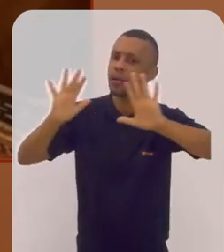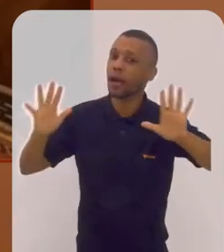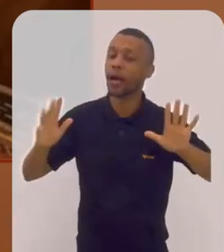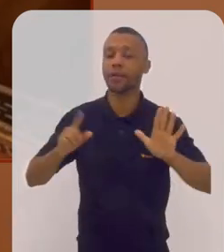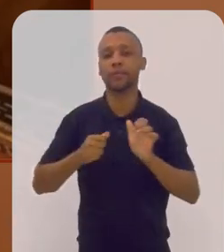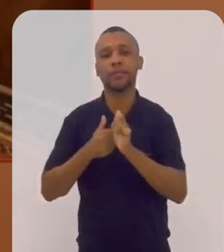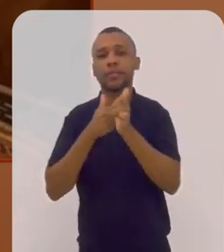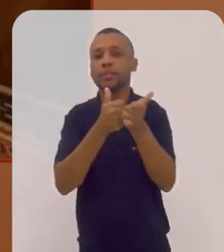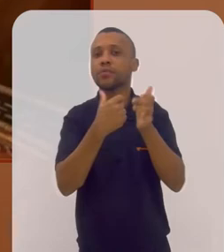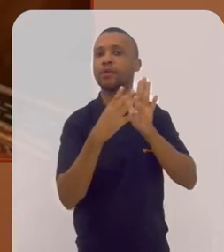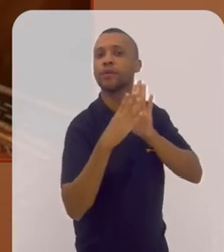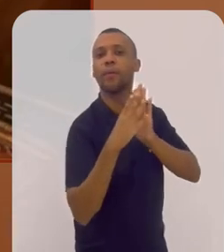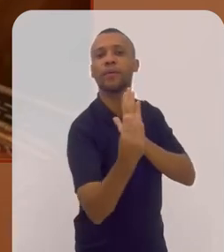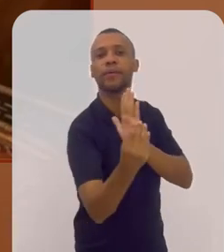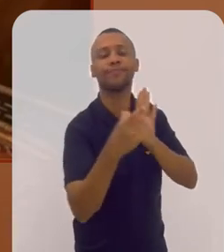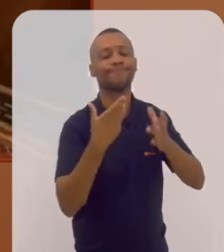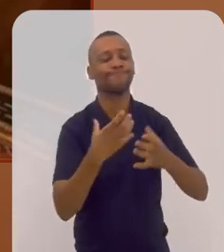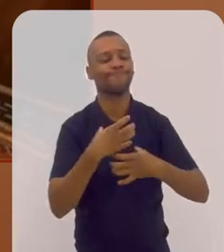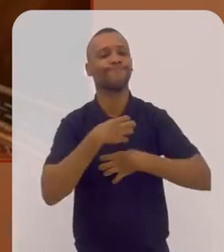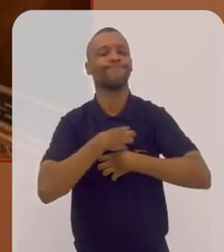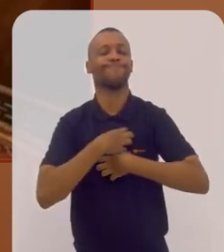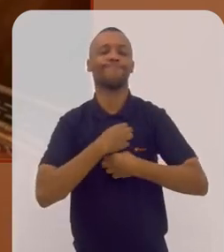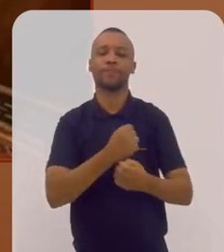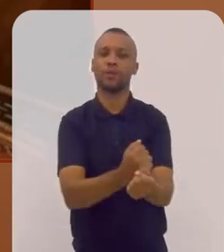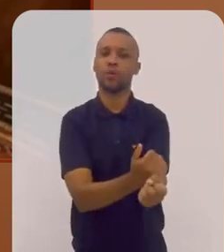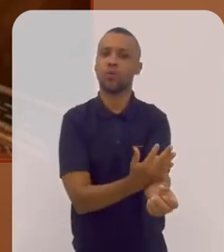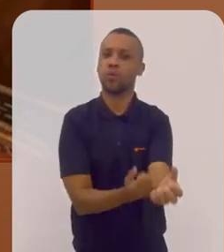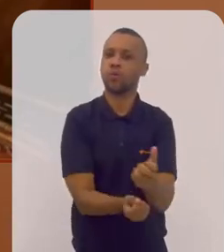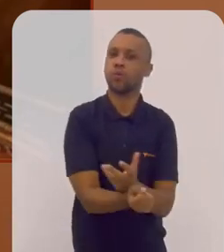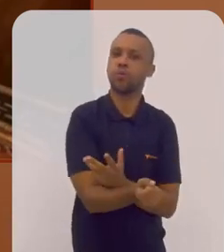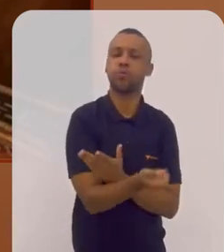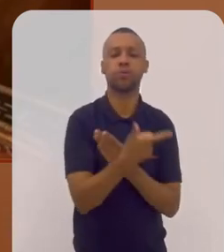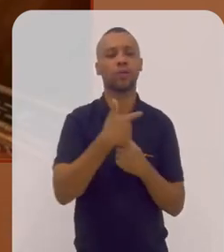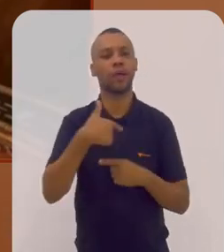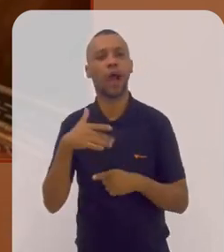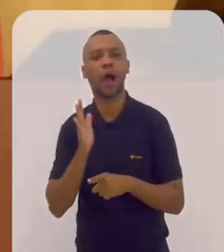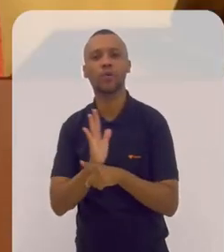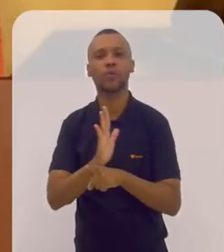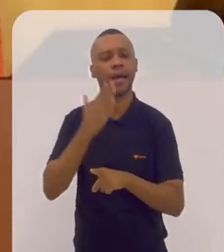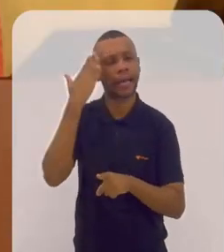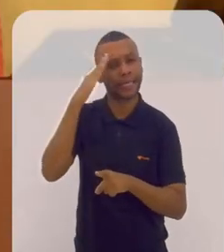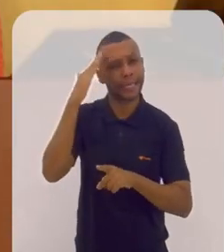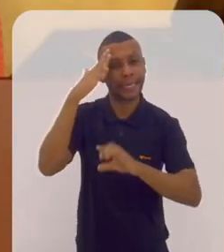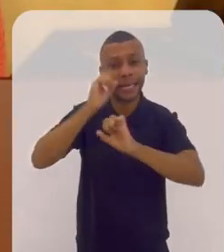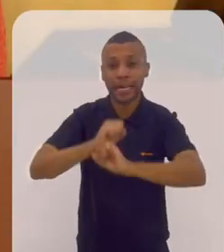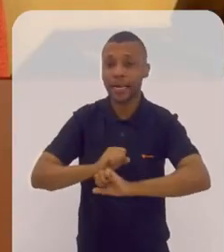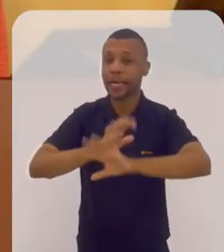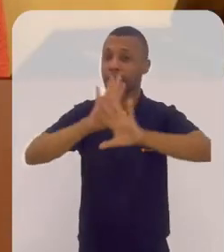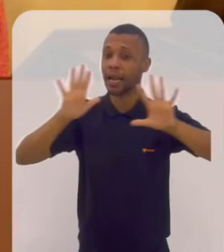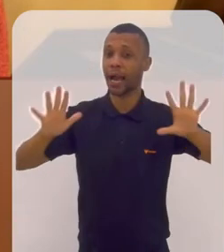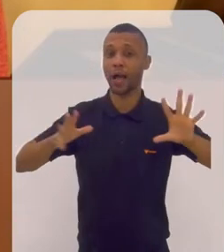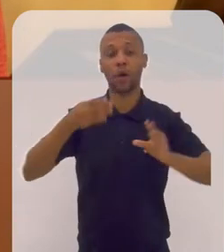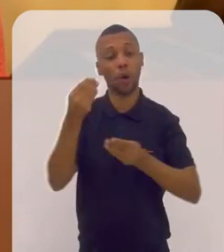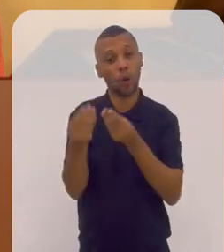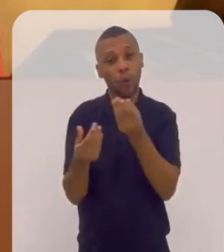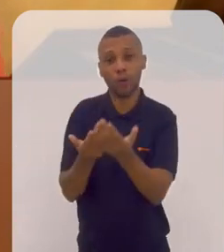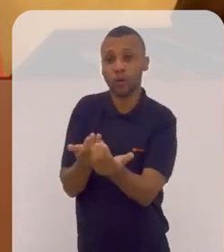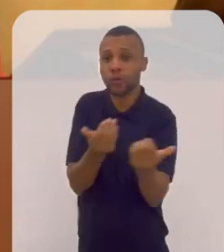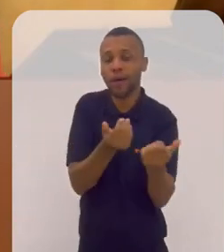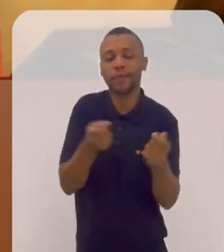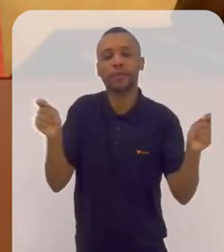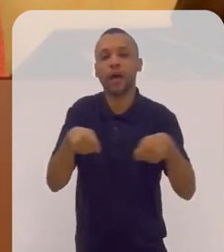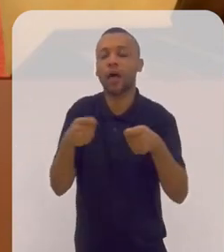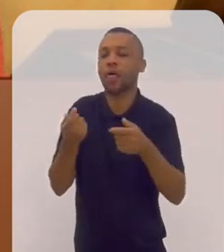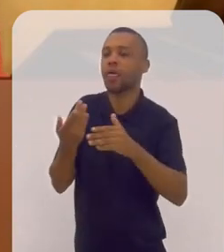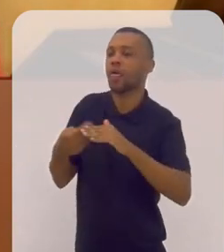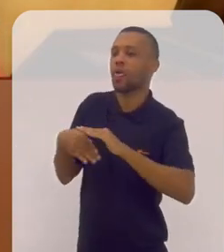formato, muito tocantes, muito esclarecedoras de como os jovens são